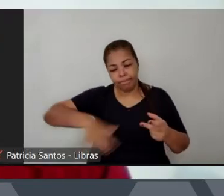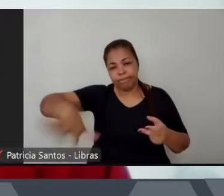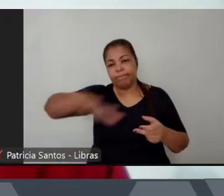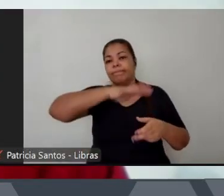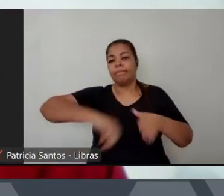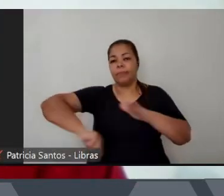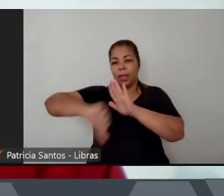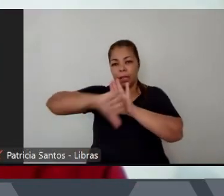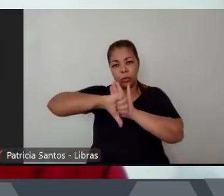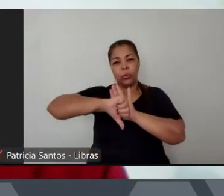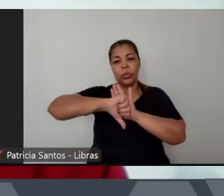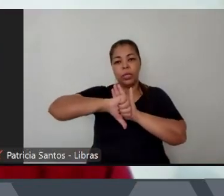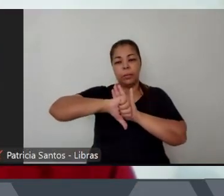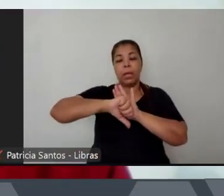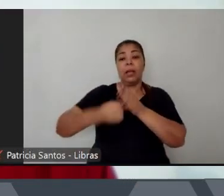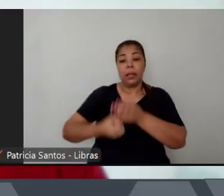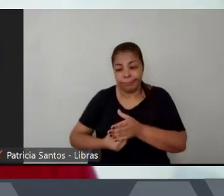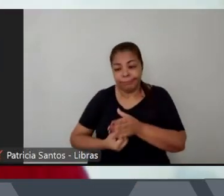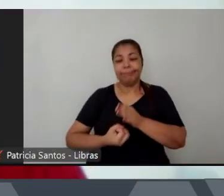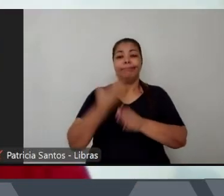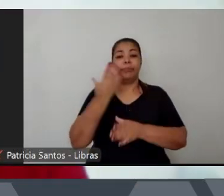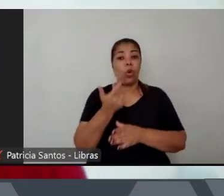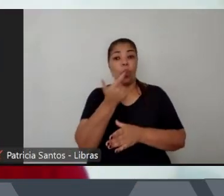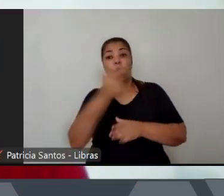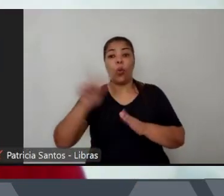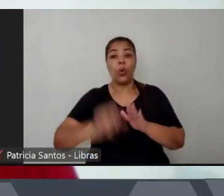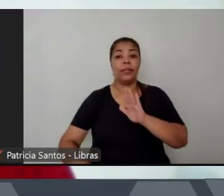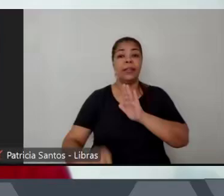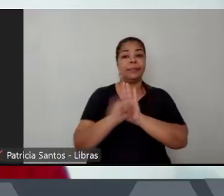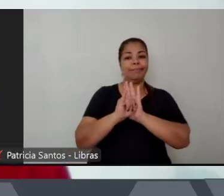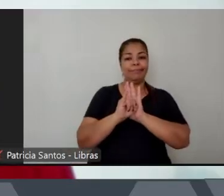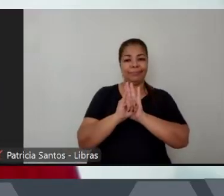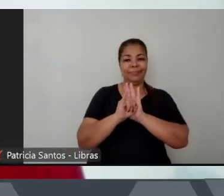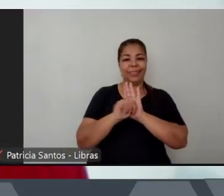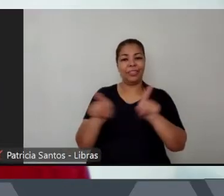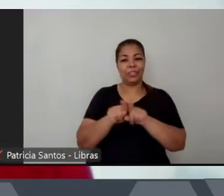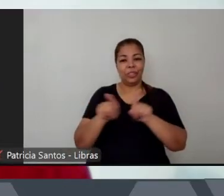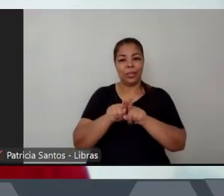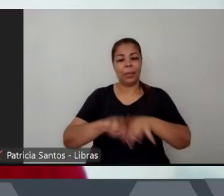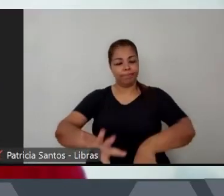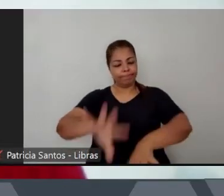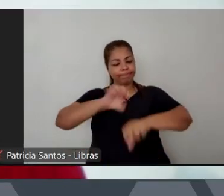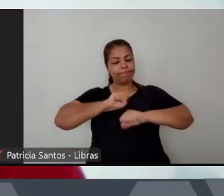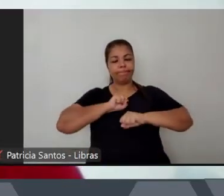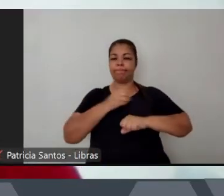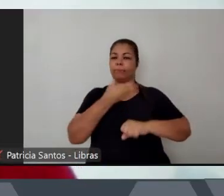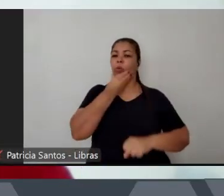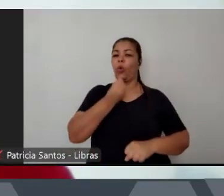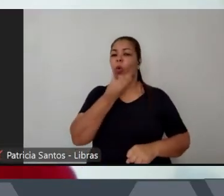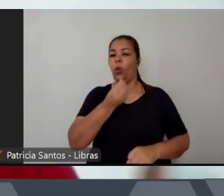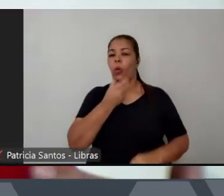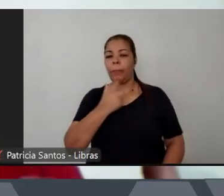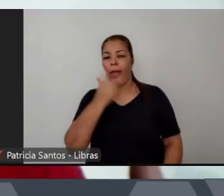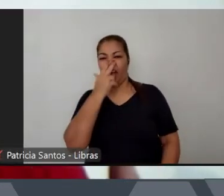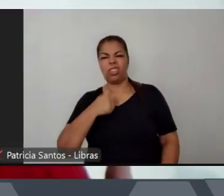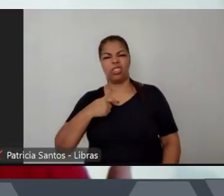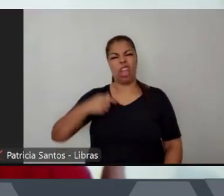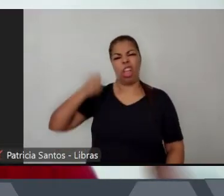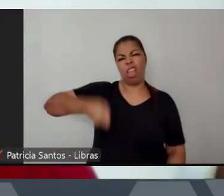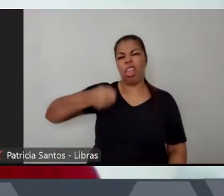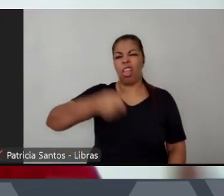identidade urbana para essas masculinidades que se sentiam aviltadas e humilhadas nesse quadro de